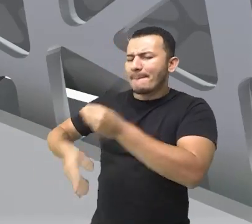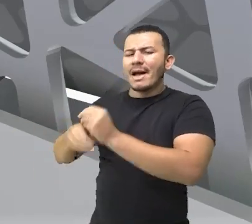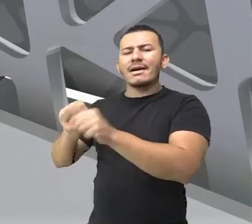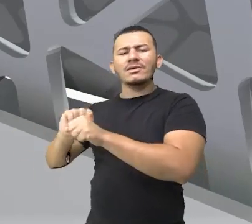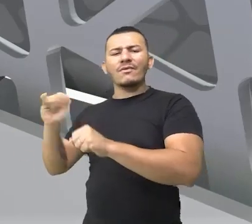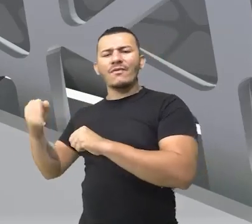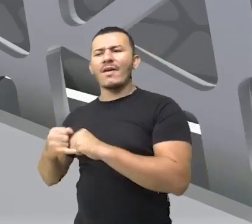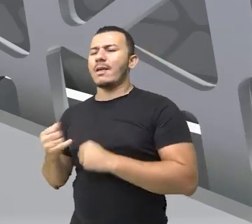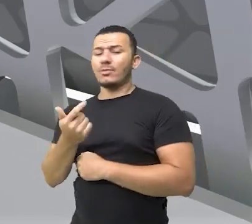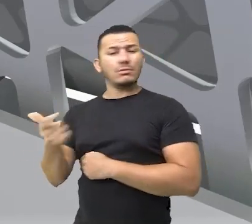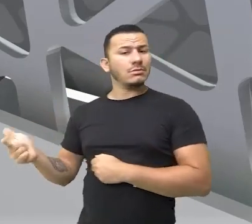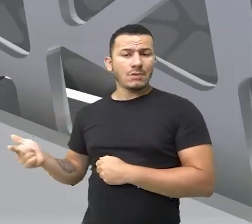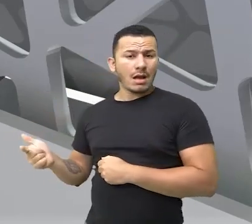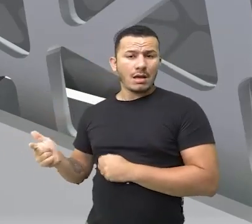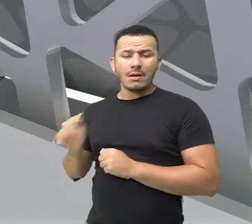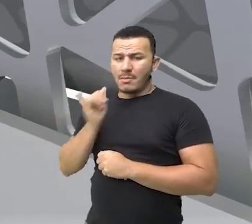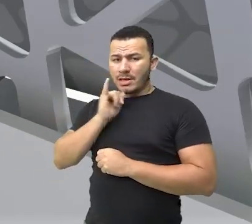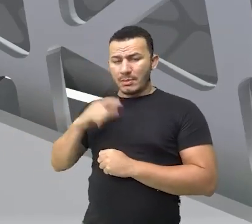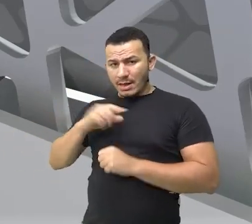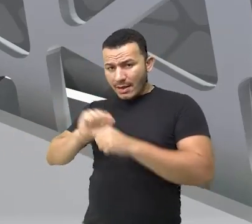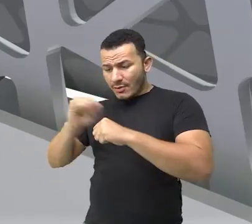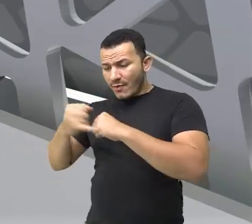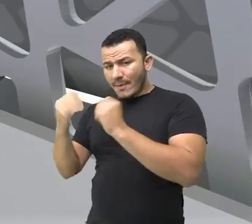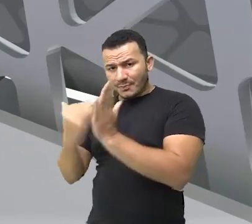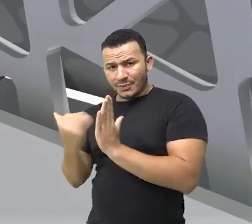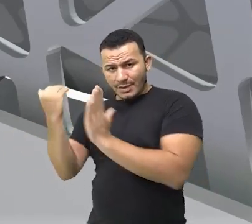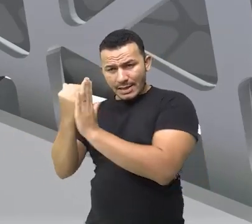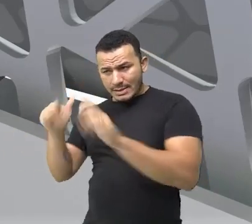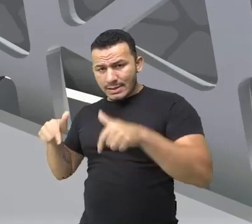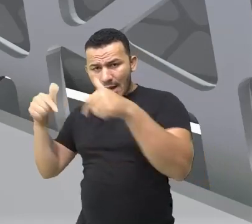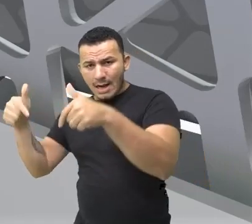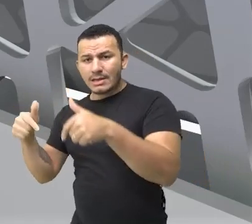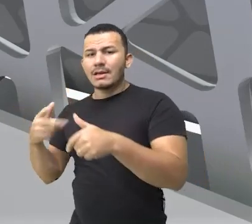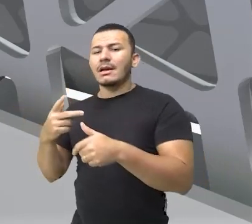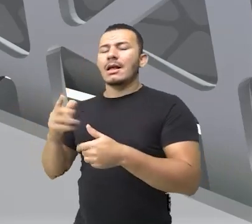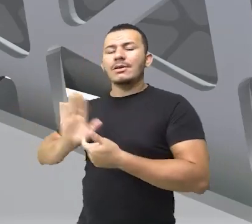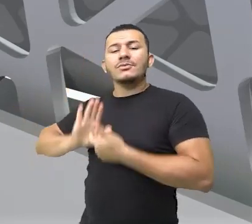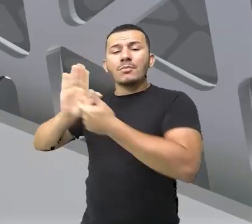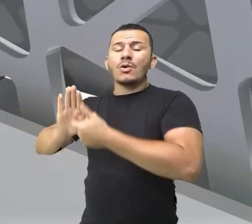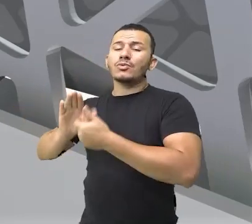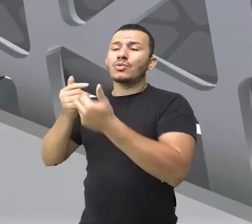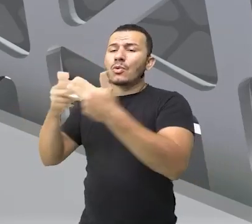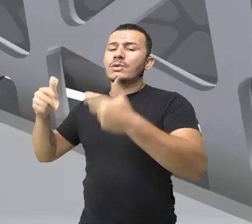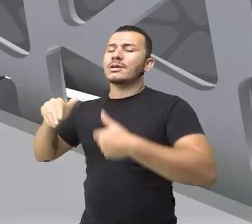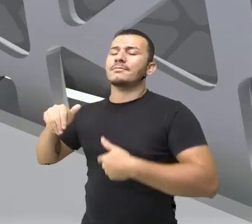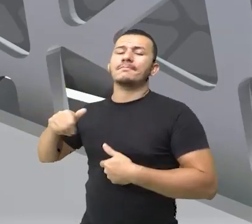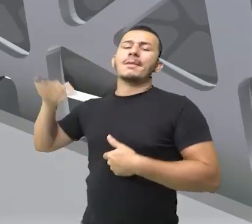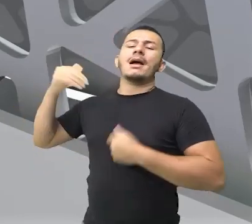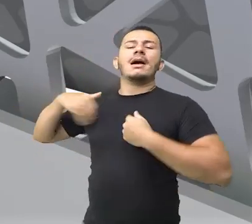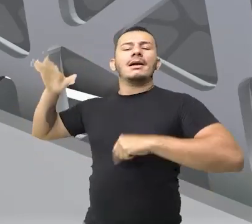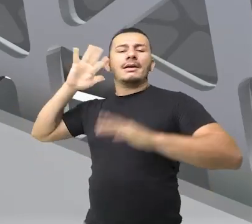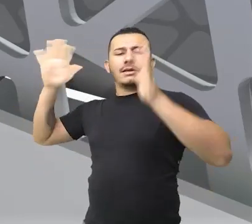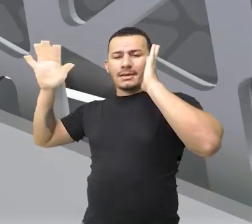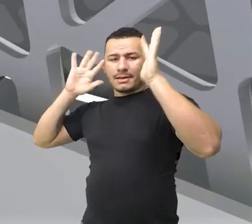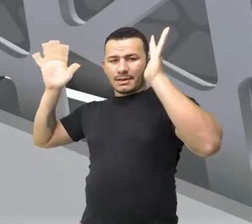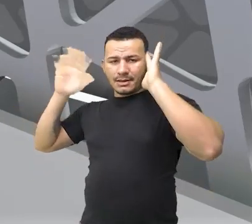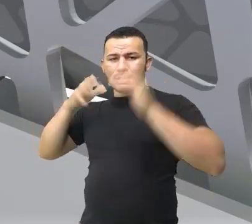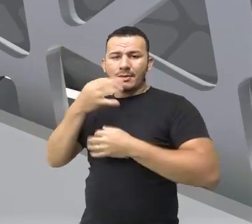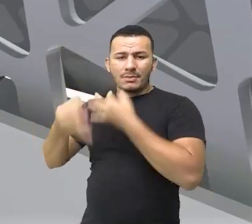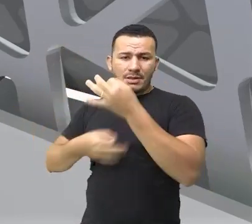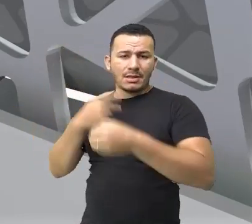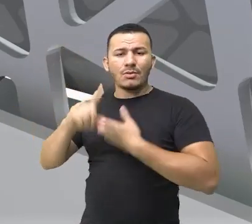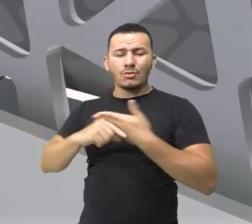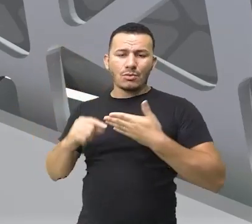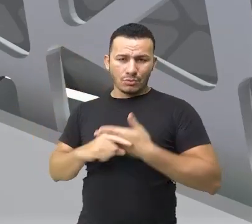Os adverbios, quando eles são colocados, por exemplo, de intensidade, eles acabam evidenciando aí uma impressão do próprio autor, da pessoa que